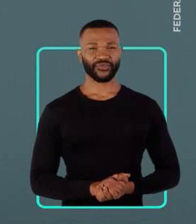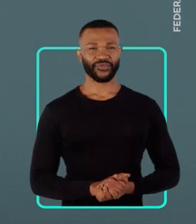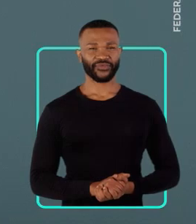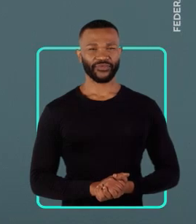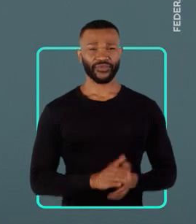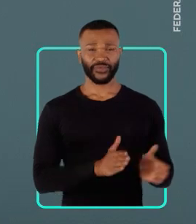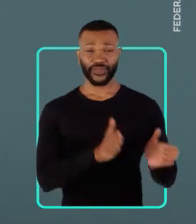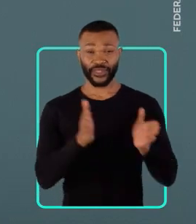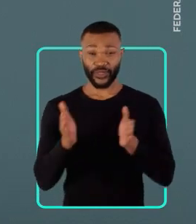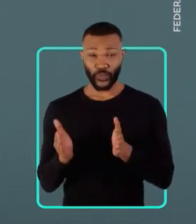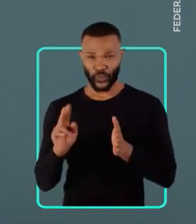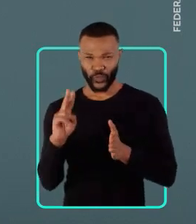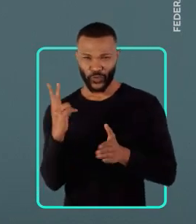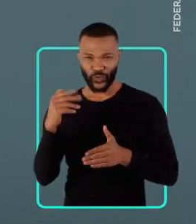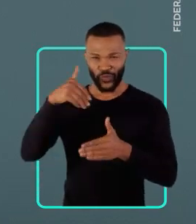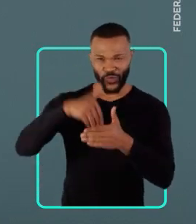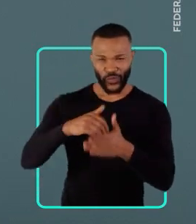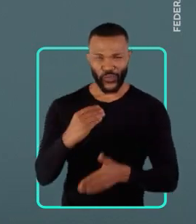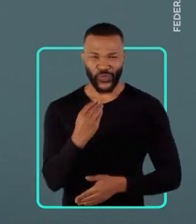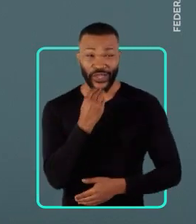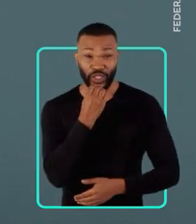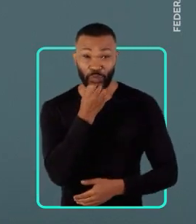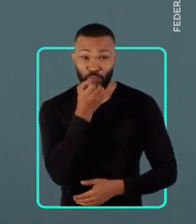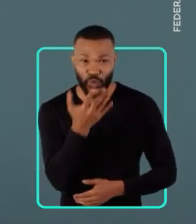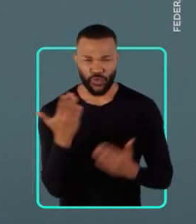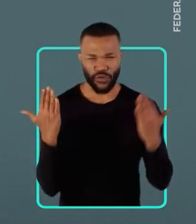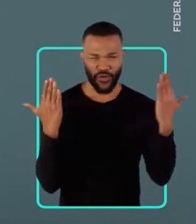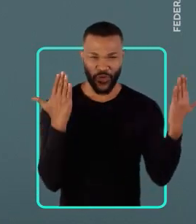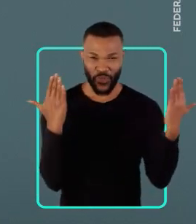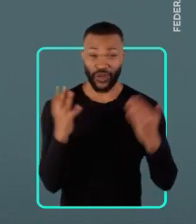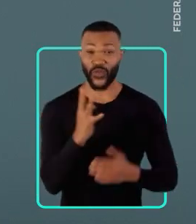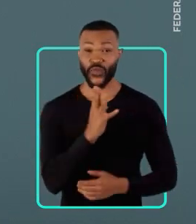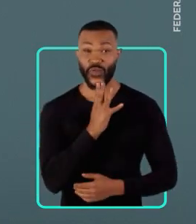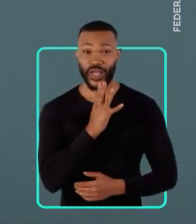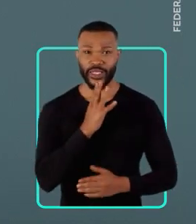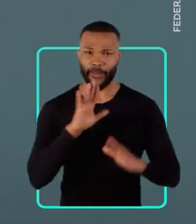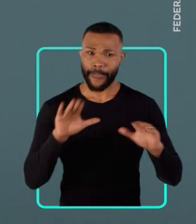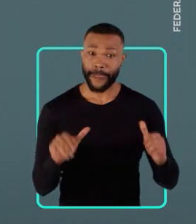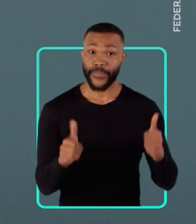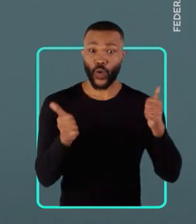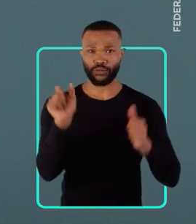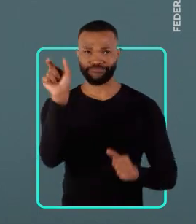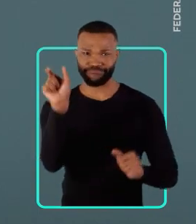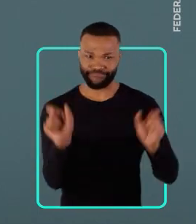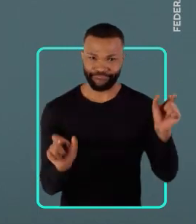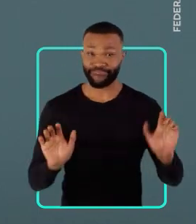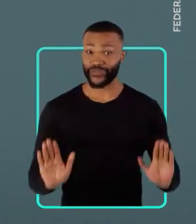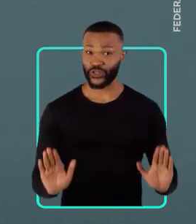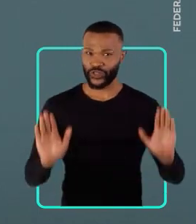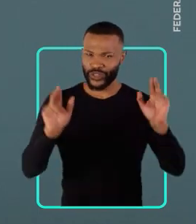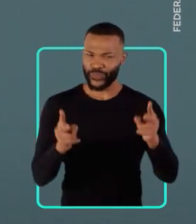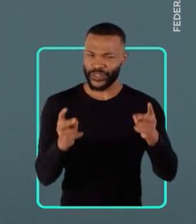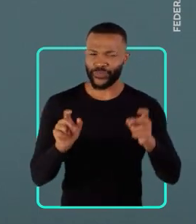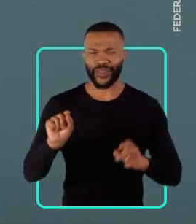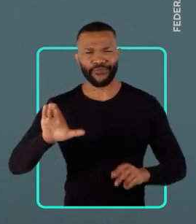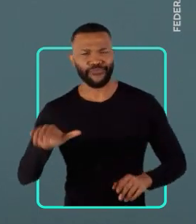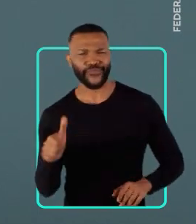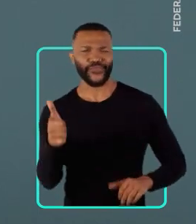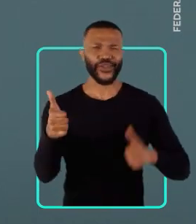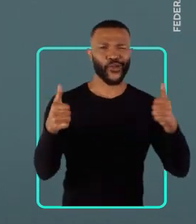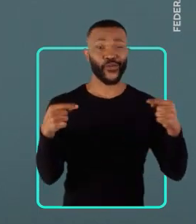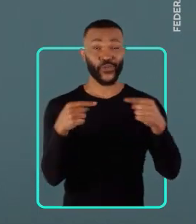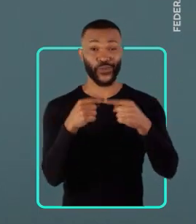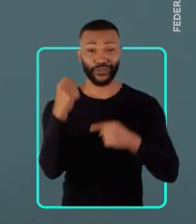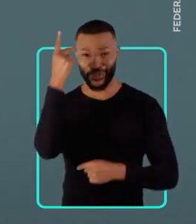O segundo turno é uma boa oportunidade para comparar e conhecer melhor os dois candidatos e ver quem é melhor para São